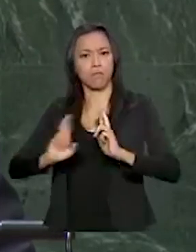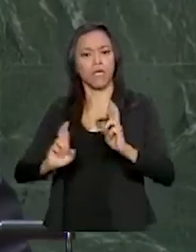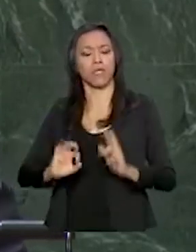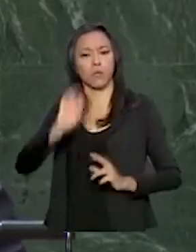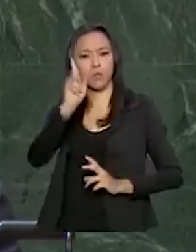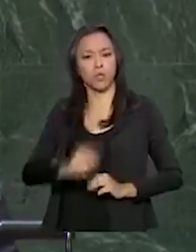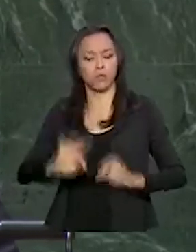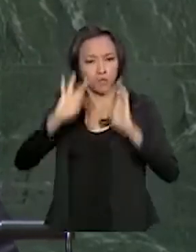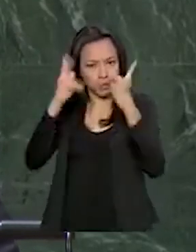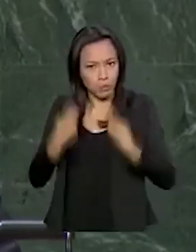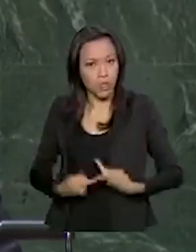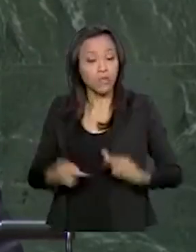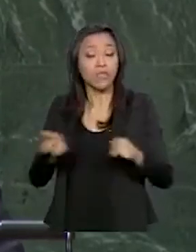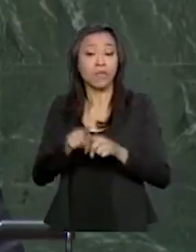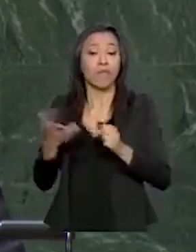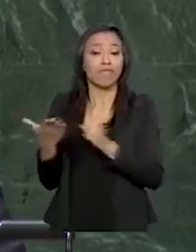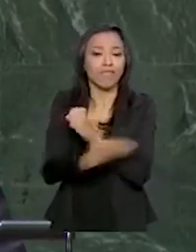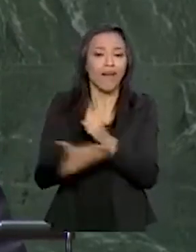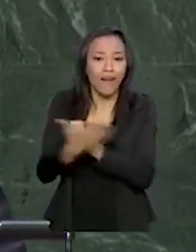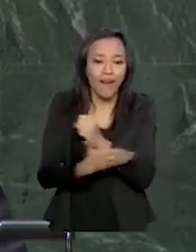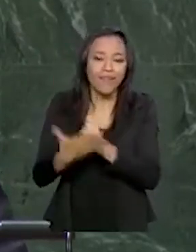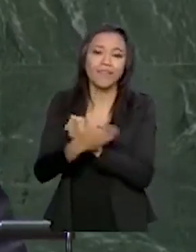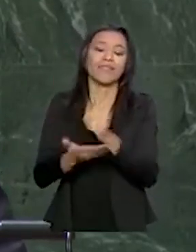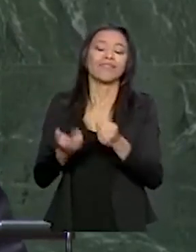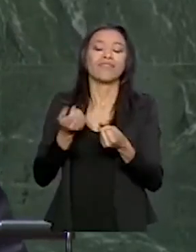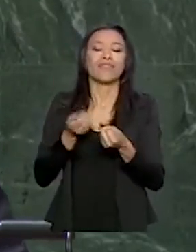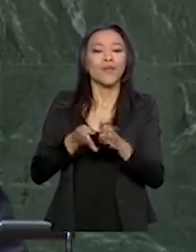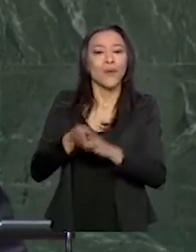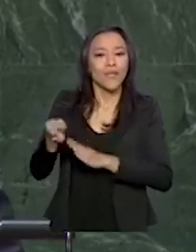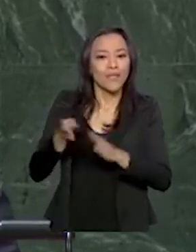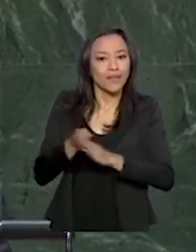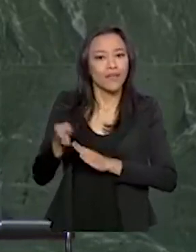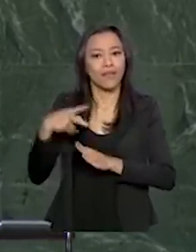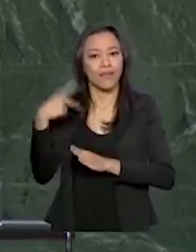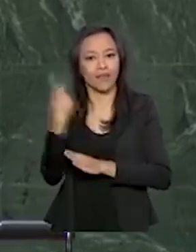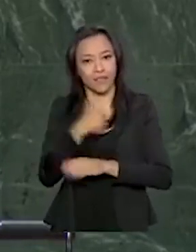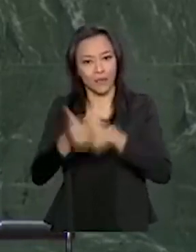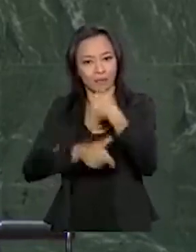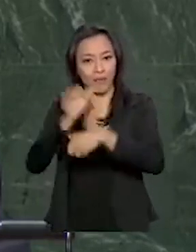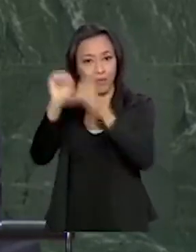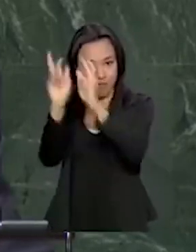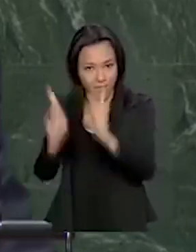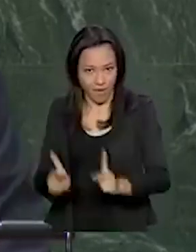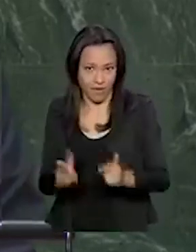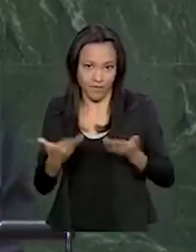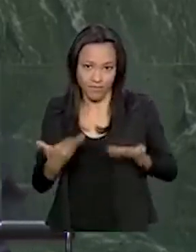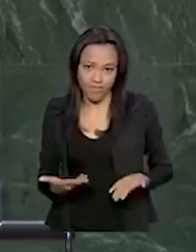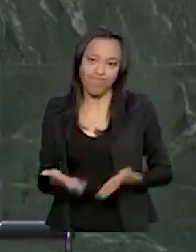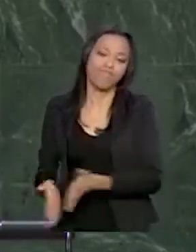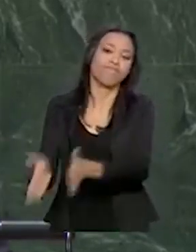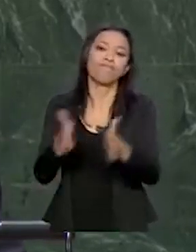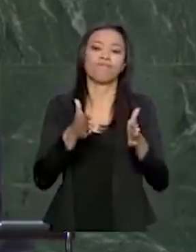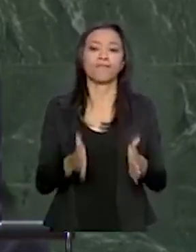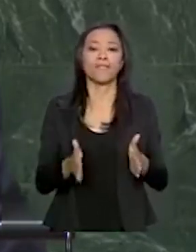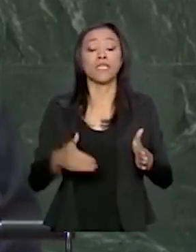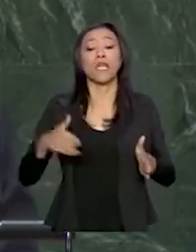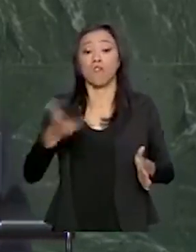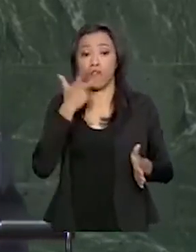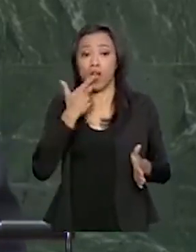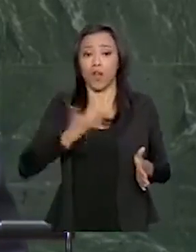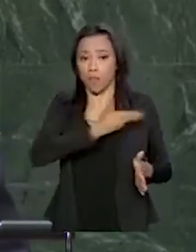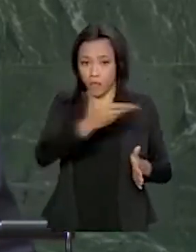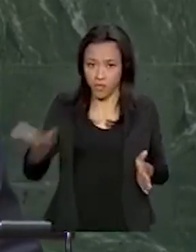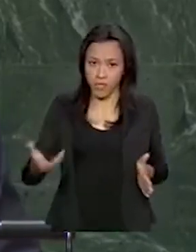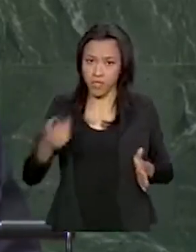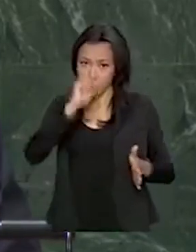e aos princípios que norteiam as operações de manutenção de paz. Reafirmo nossa